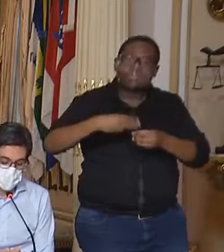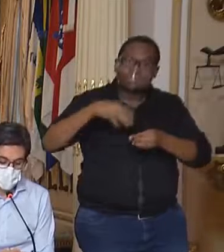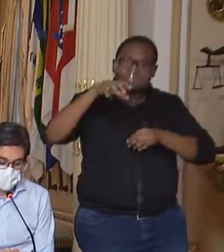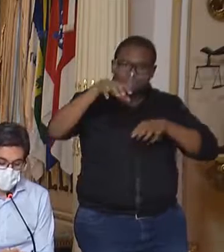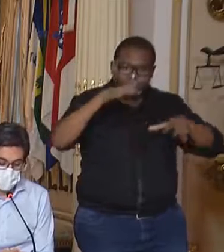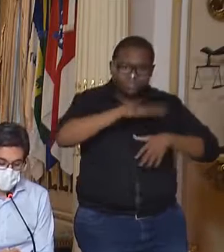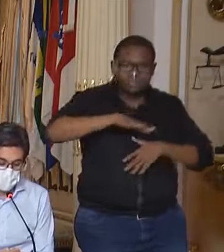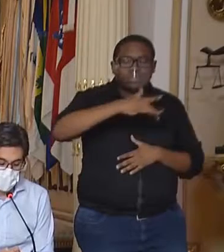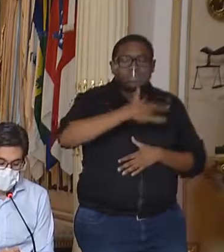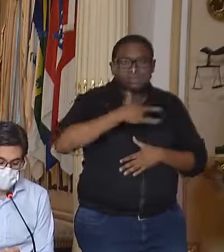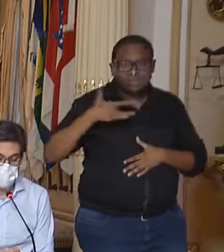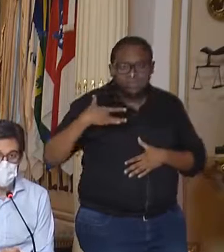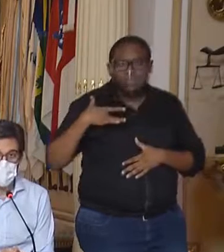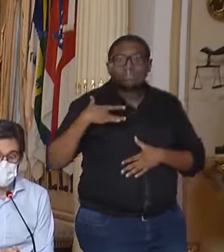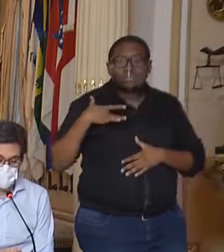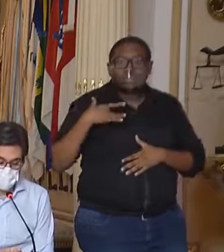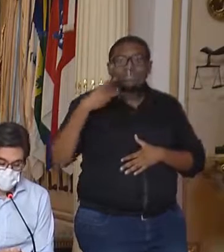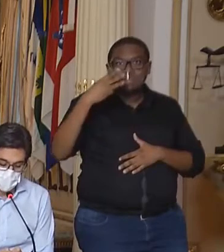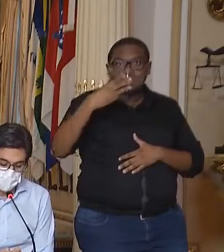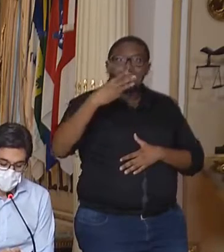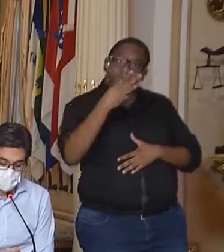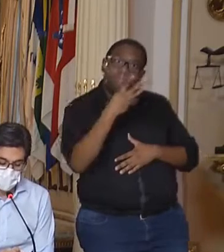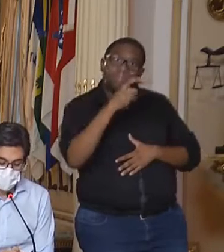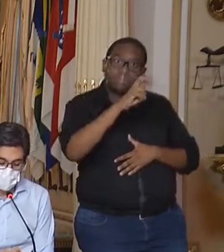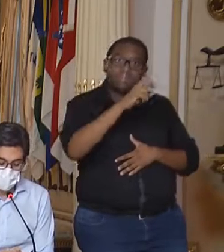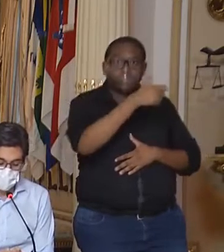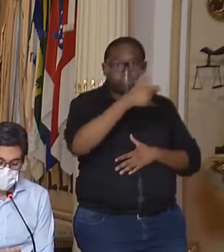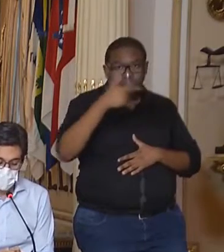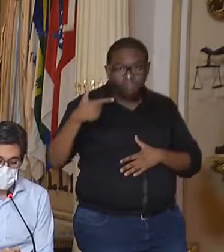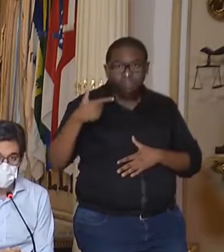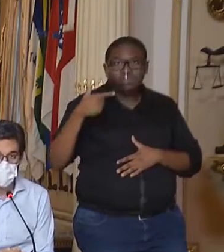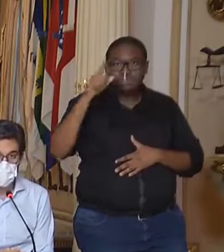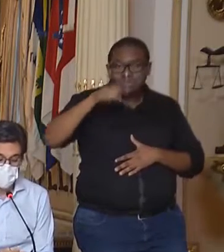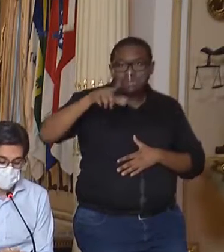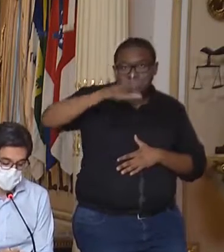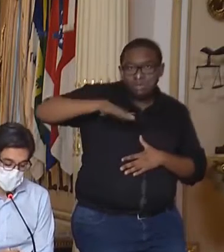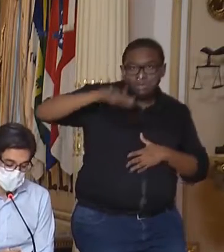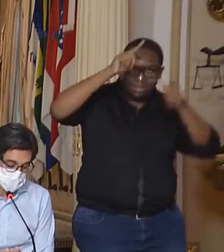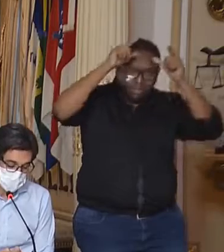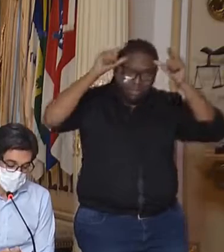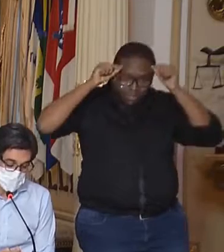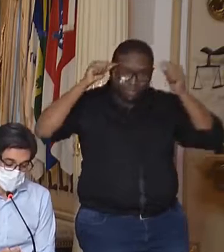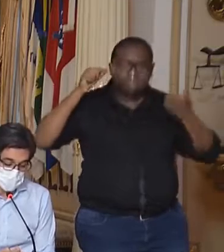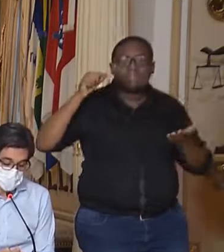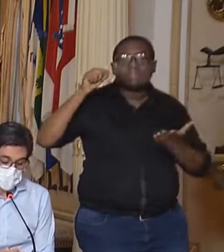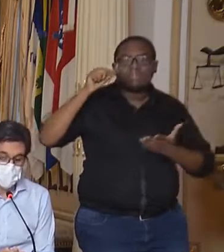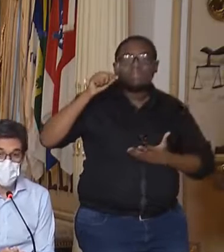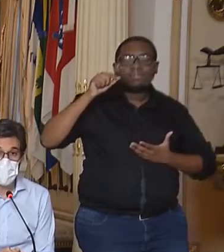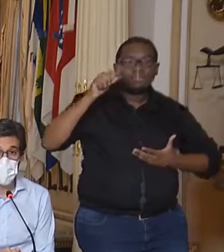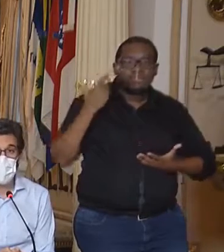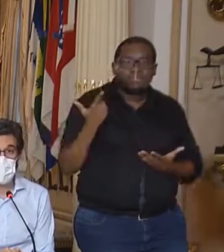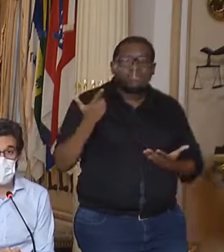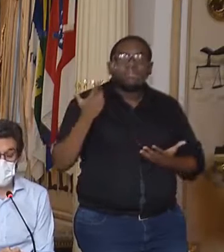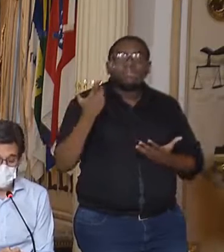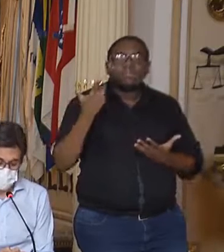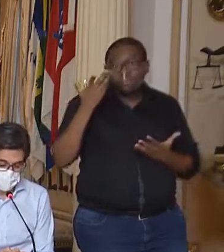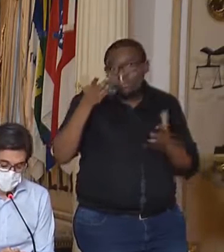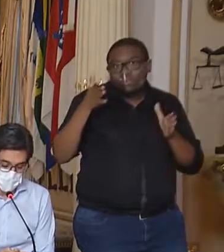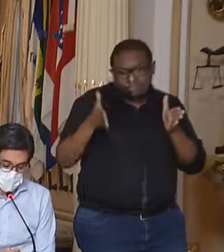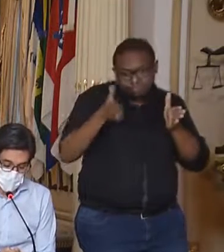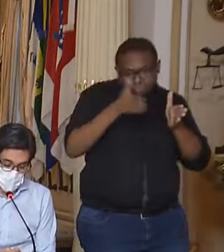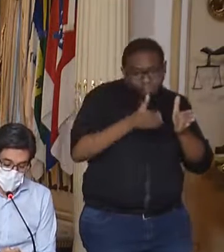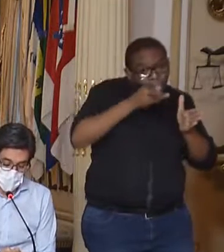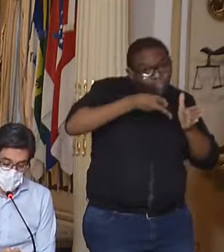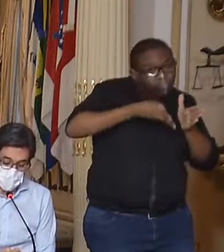regionais de saúde 3, 4, 5 e 12, que são as regiões do Agreste e Zona da Mata, permaneceram na etapa 2,